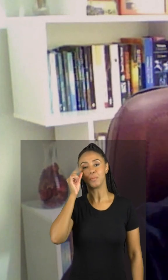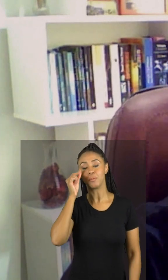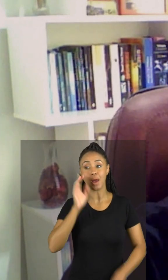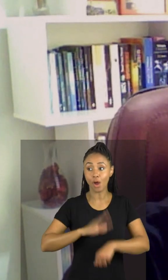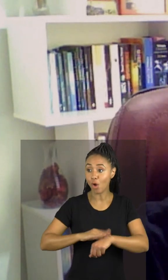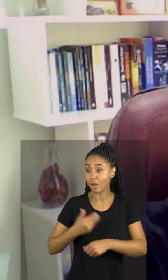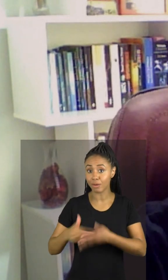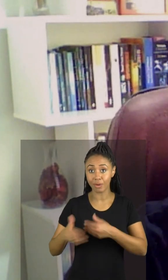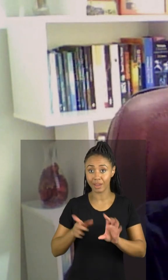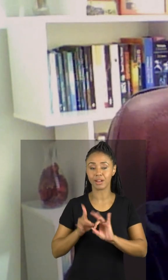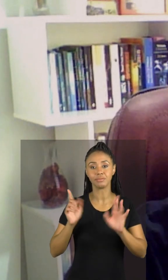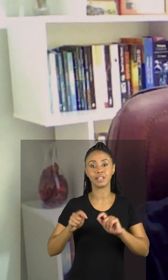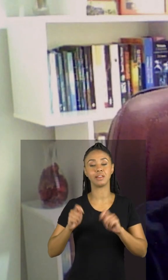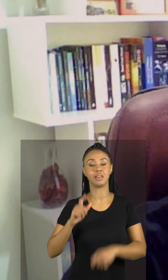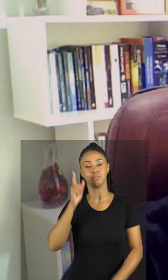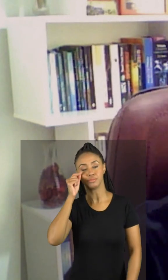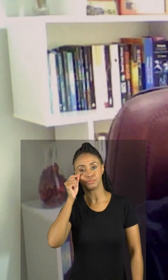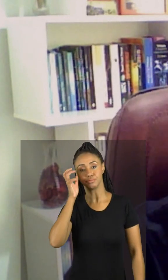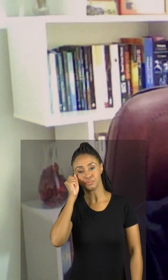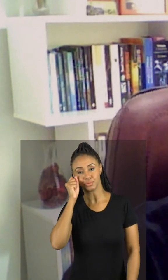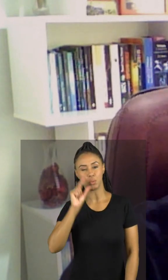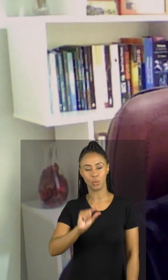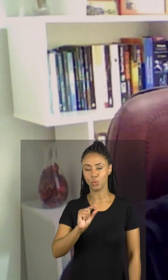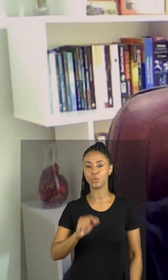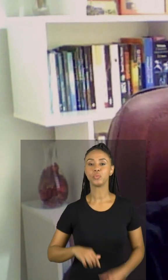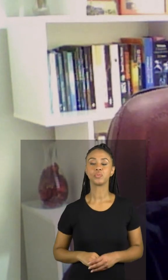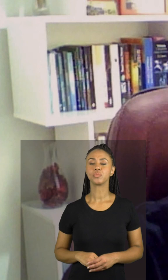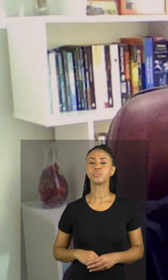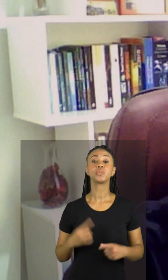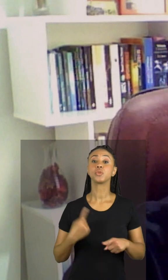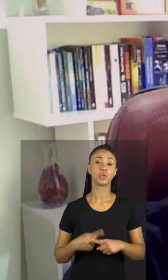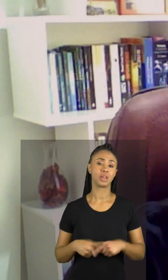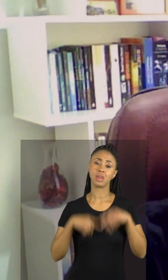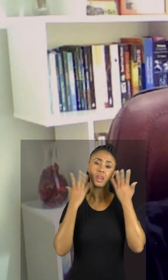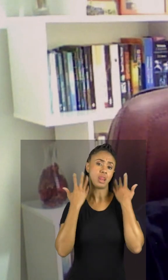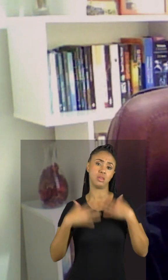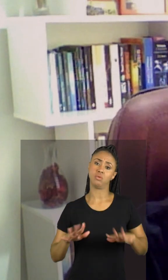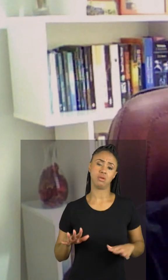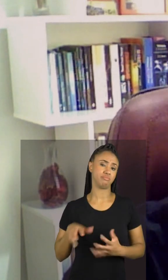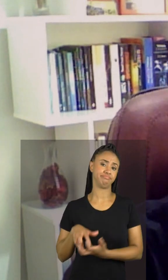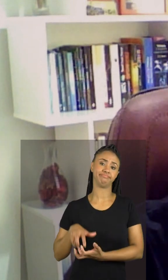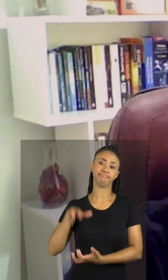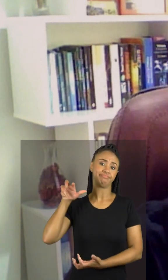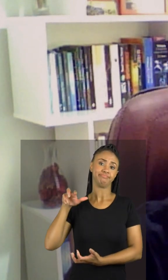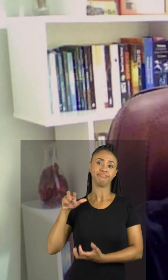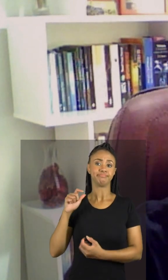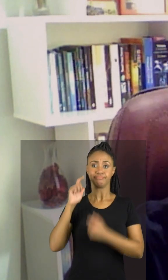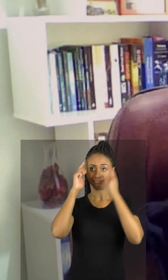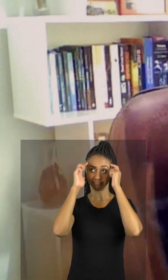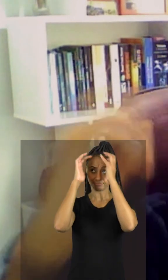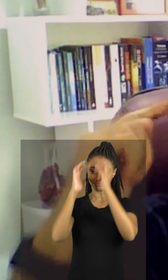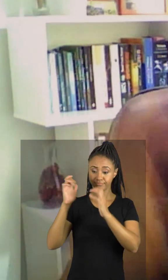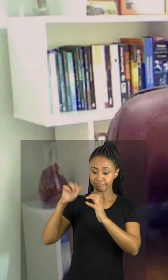qualquer oportunidade durante o dia. E isso por conta de um processo natural de envelhecimento da nossa glândula